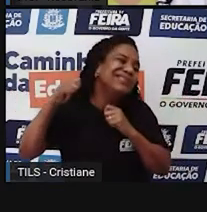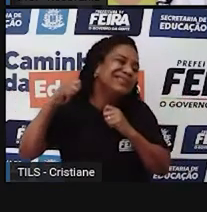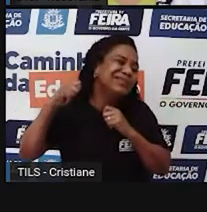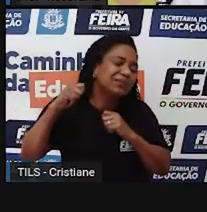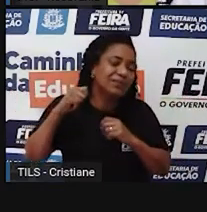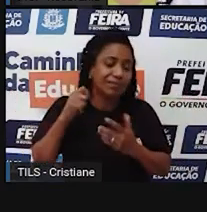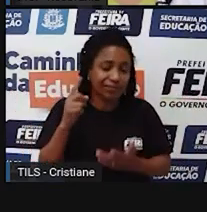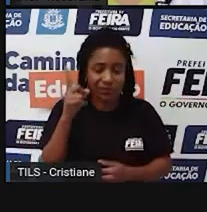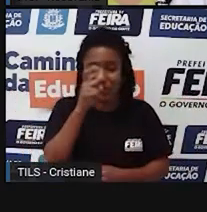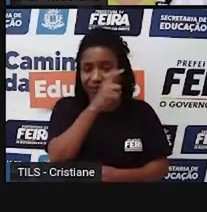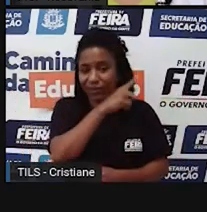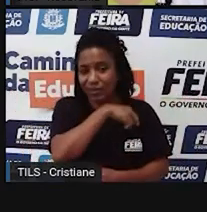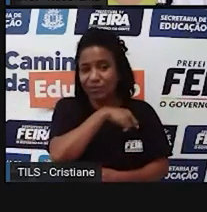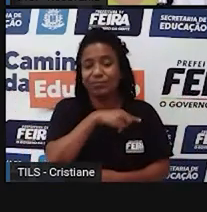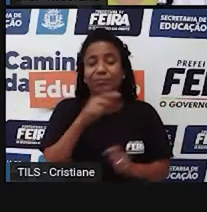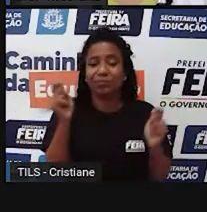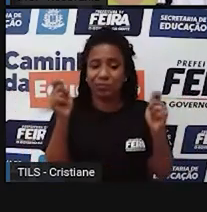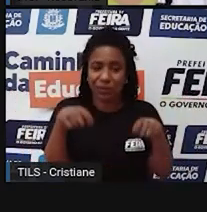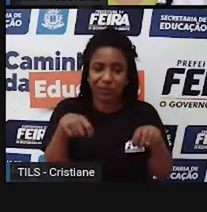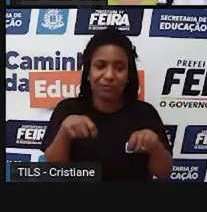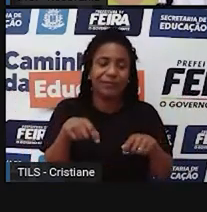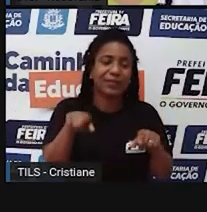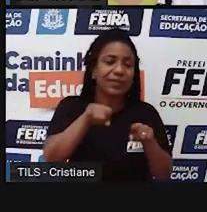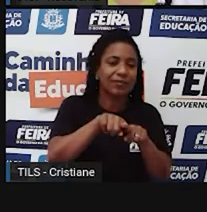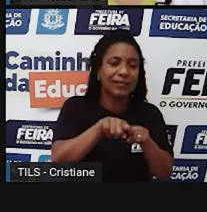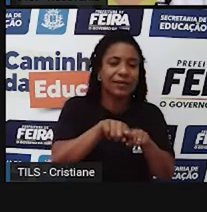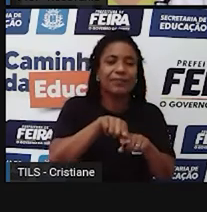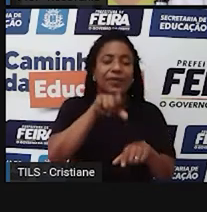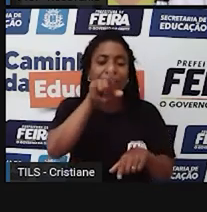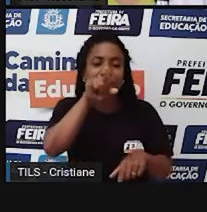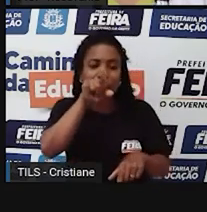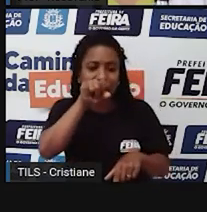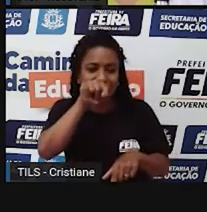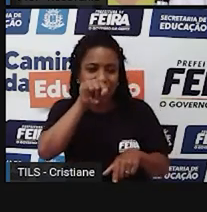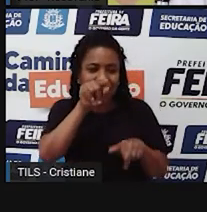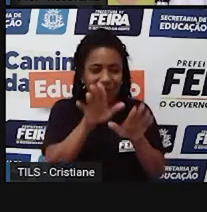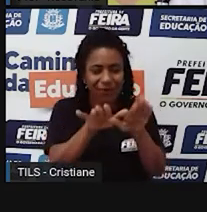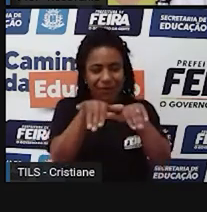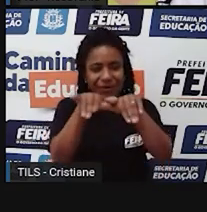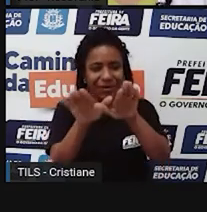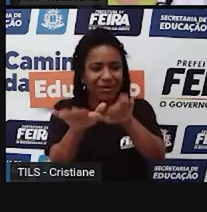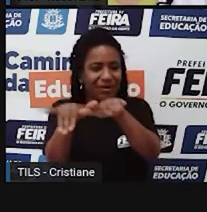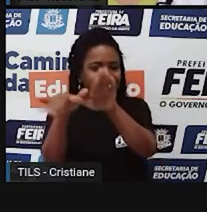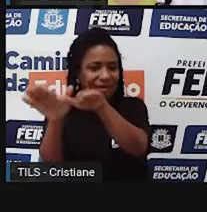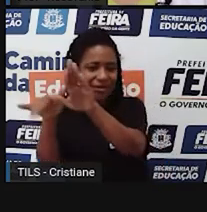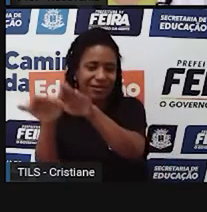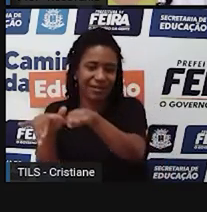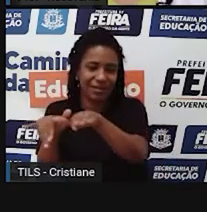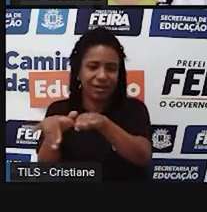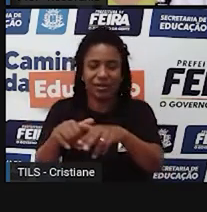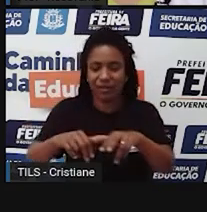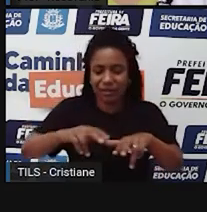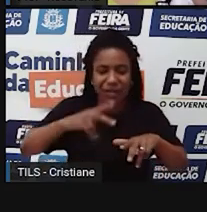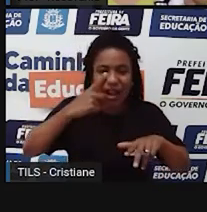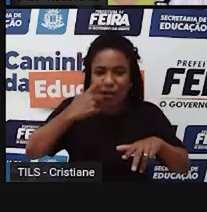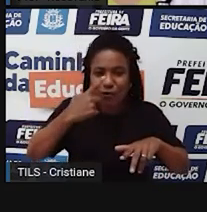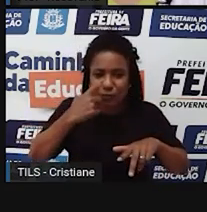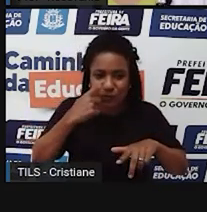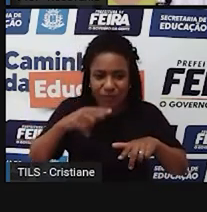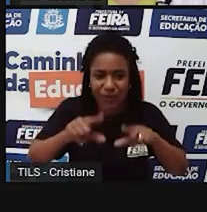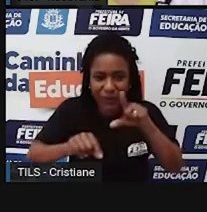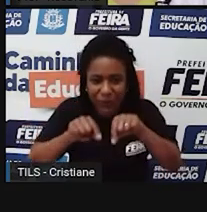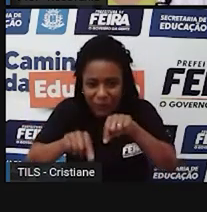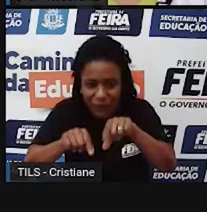situações bastante complicadas. Os pássaros mesmo, ciscando os lixos, eles estão ficando com esses elásticos das máscaras,